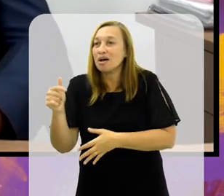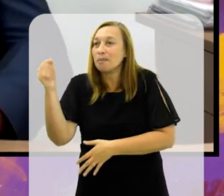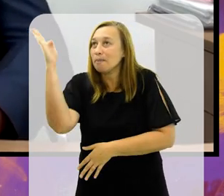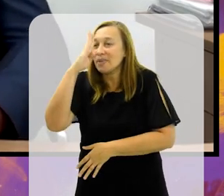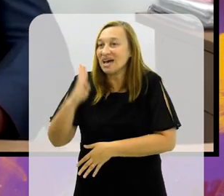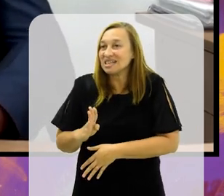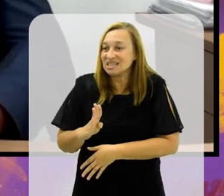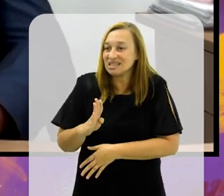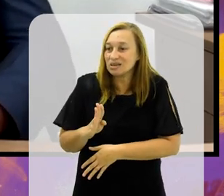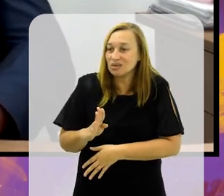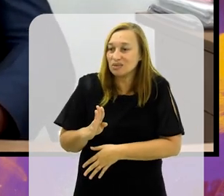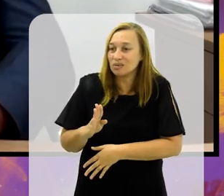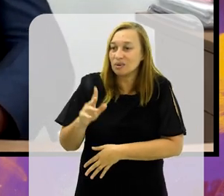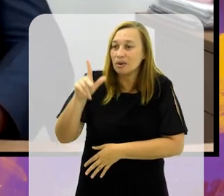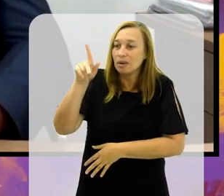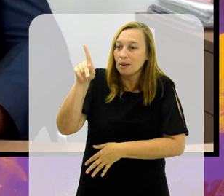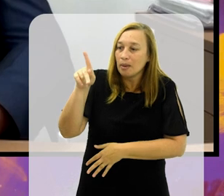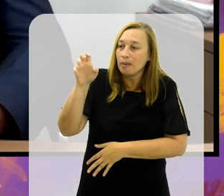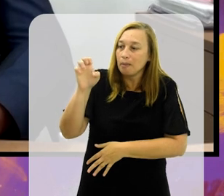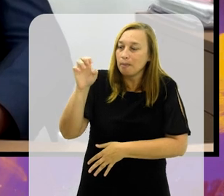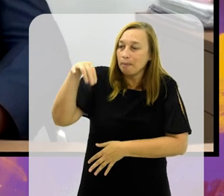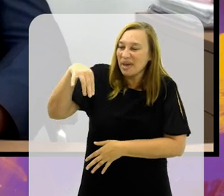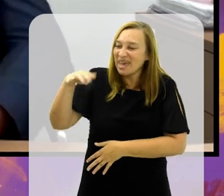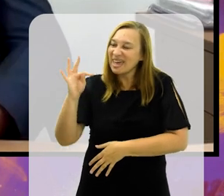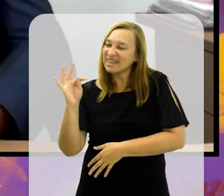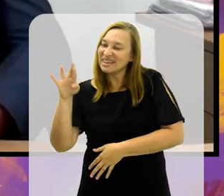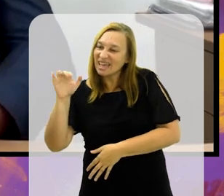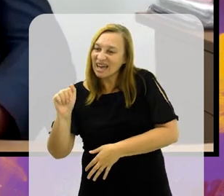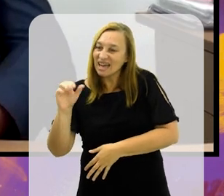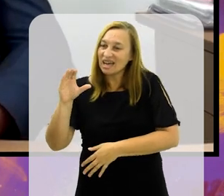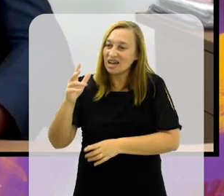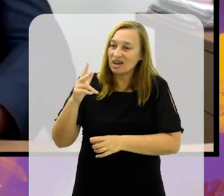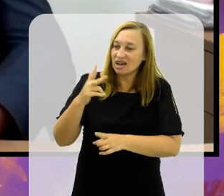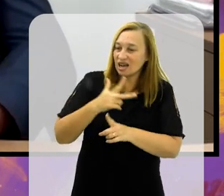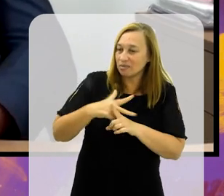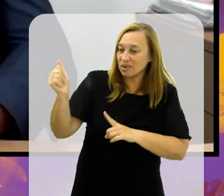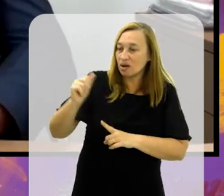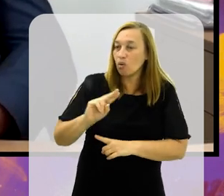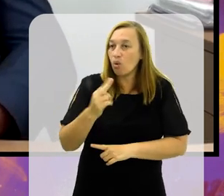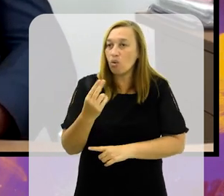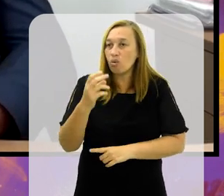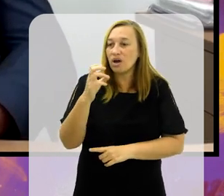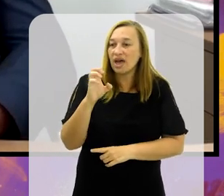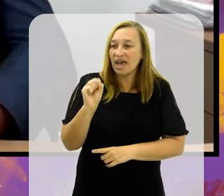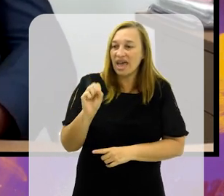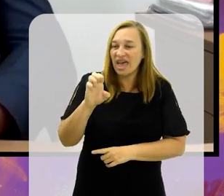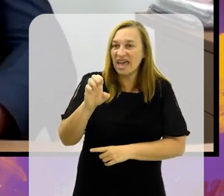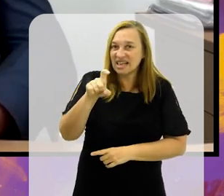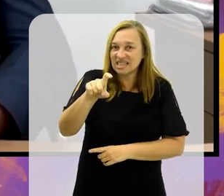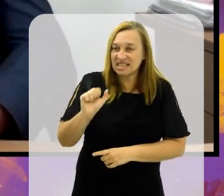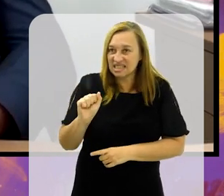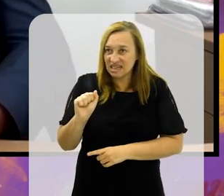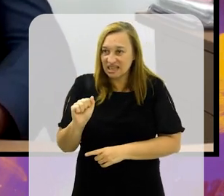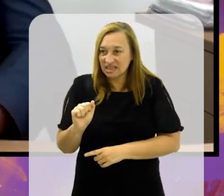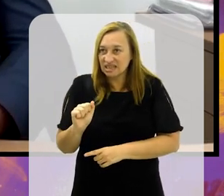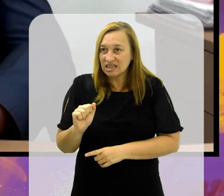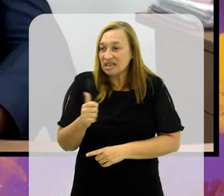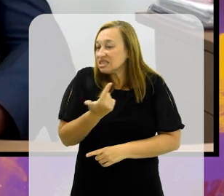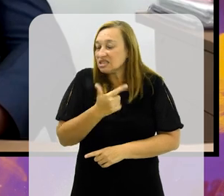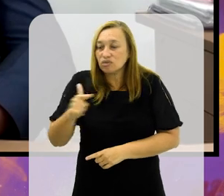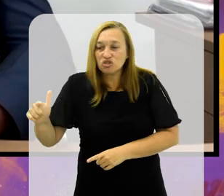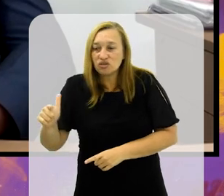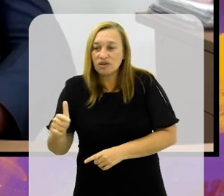Não haveria Brasil Penta, campeão, Hexa, se não houvesse quem filmasse, quem